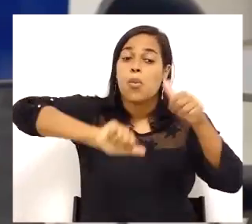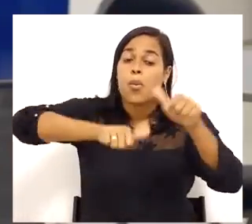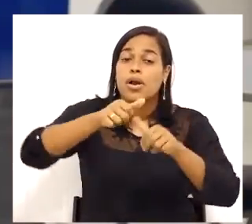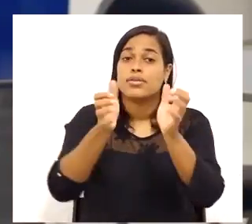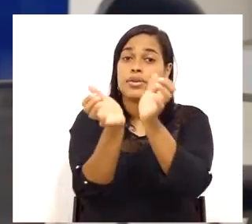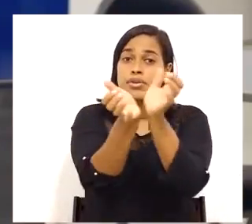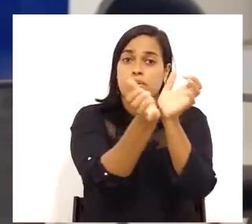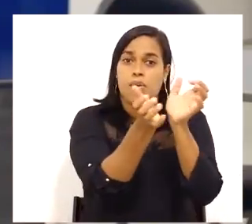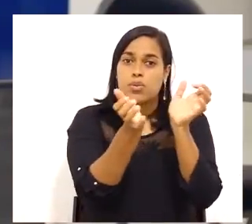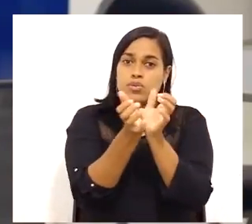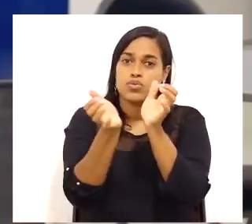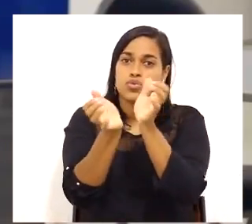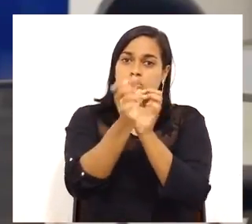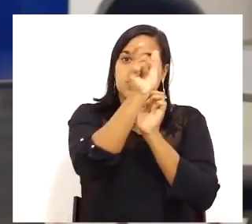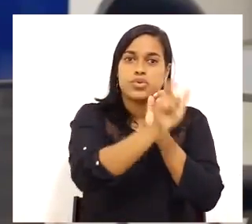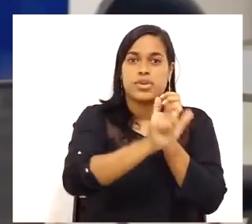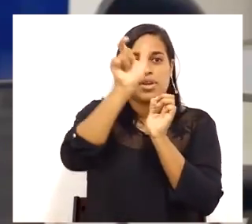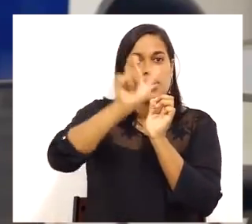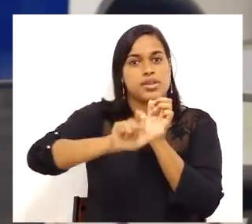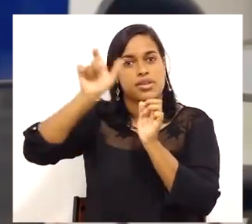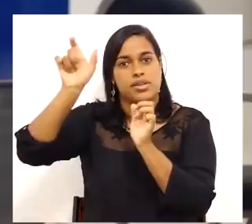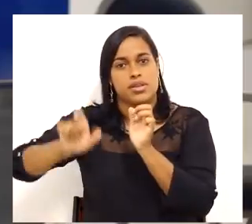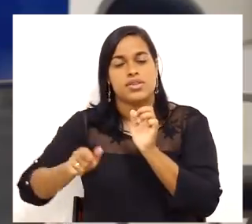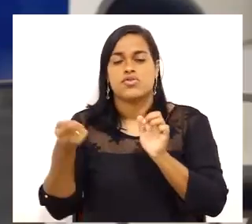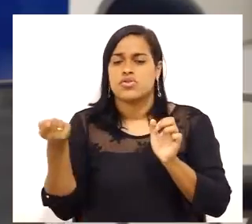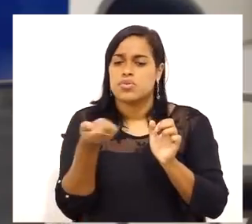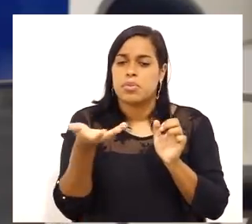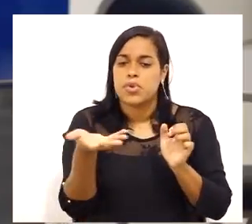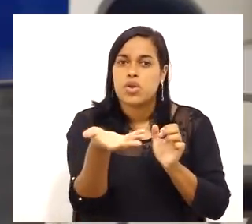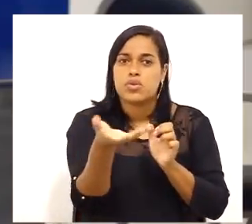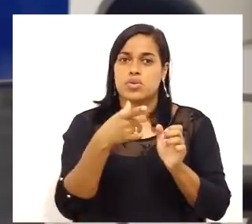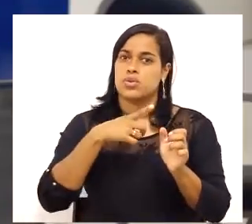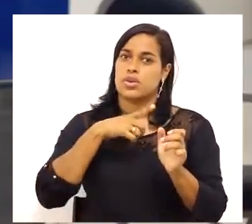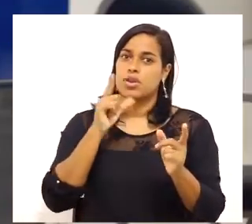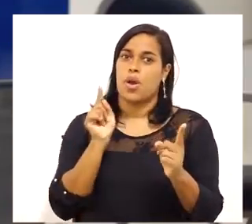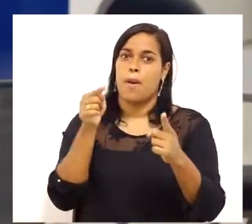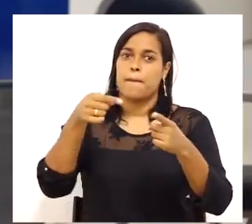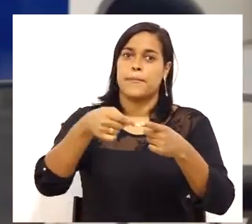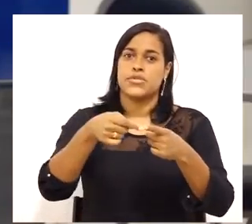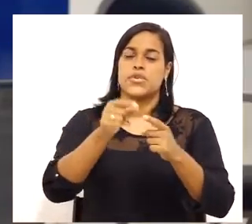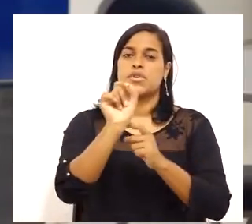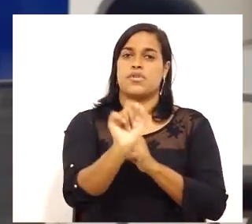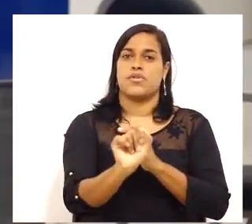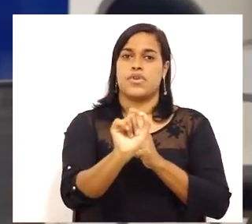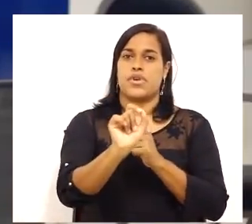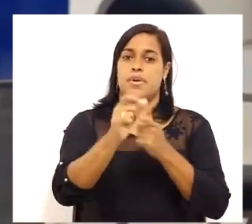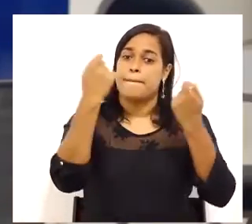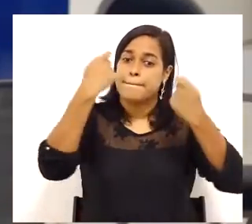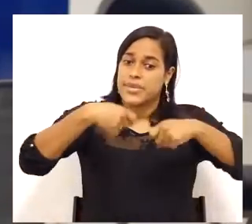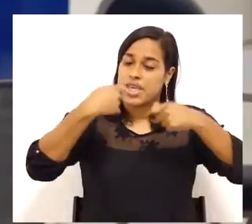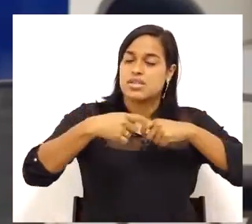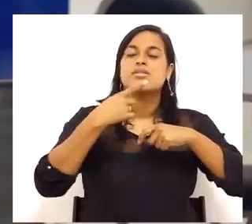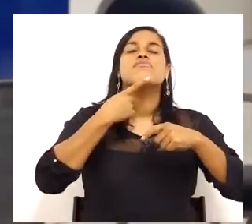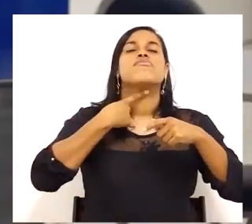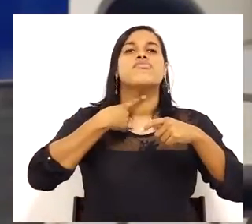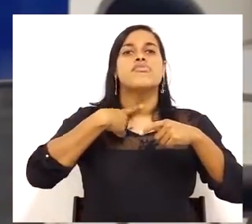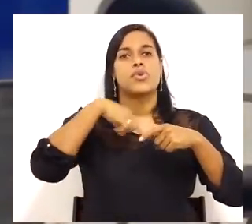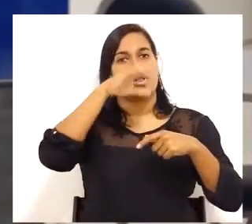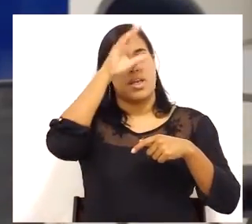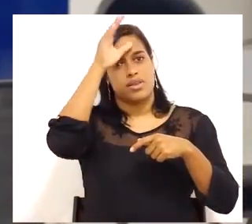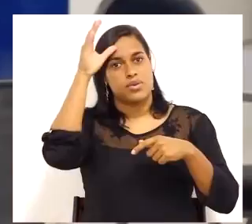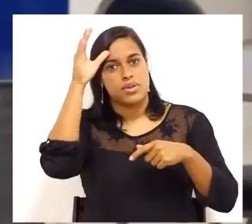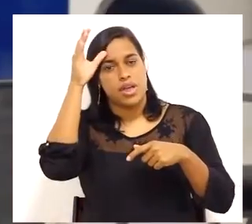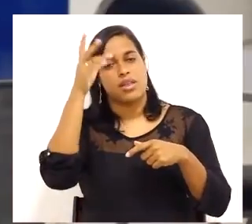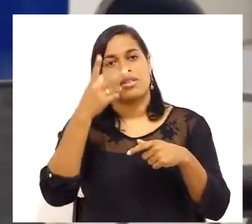características ou propriedades de um produto que tem como objetivo atender as necessidades do cliente. Seja para um produto